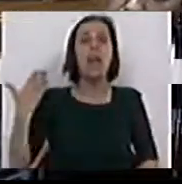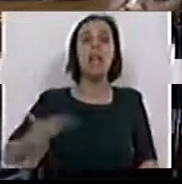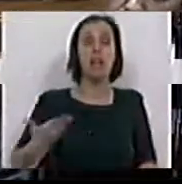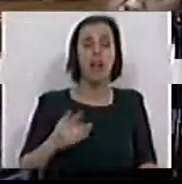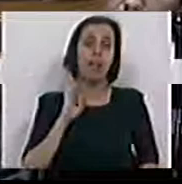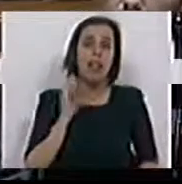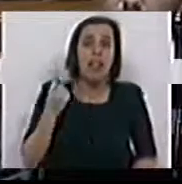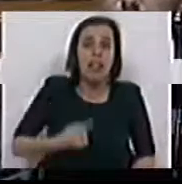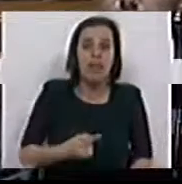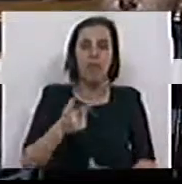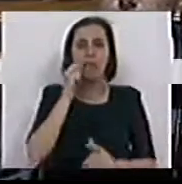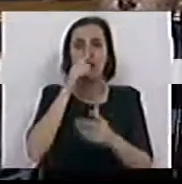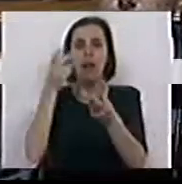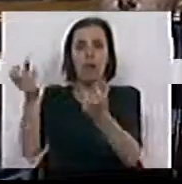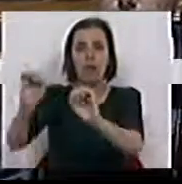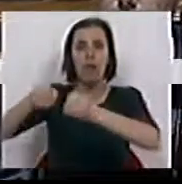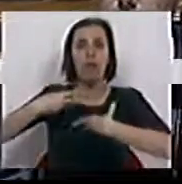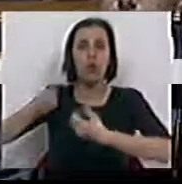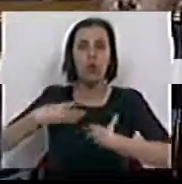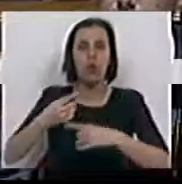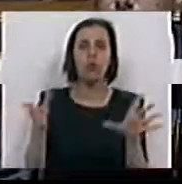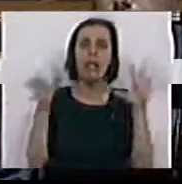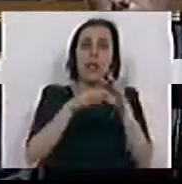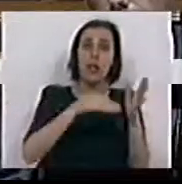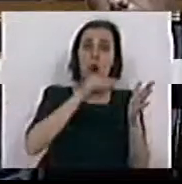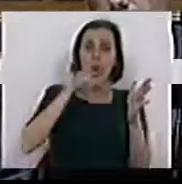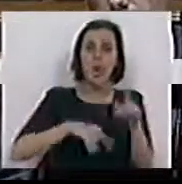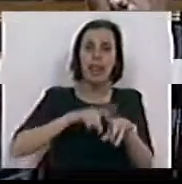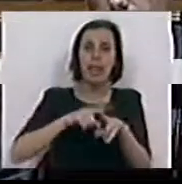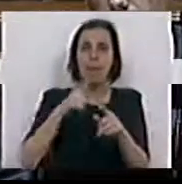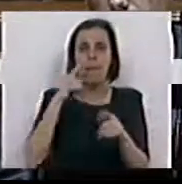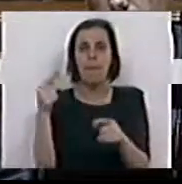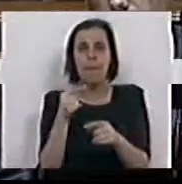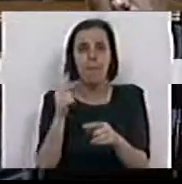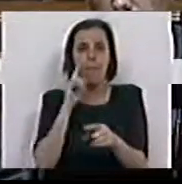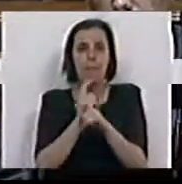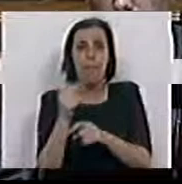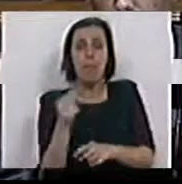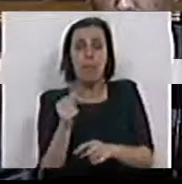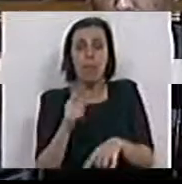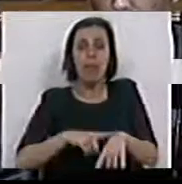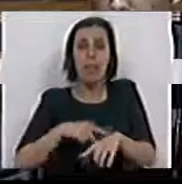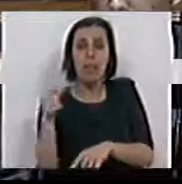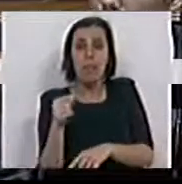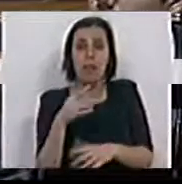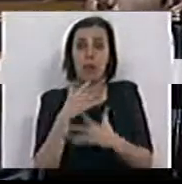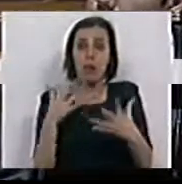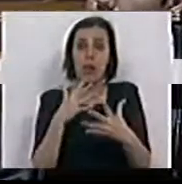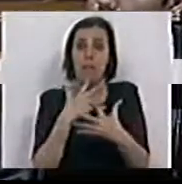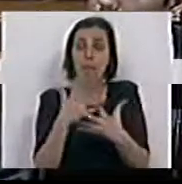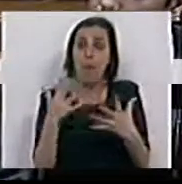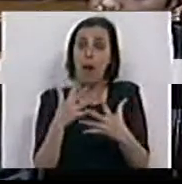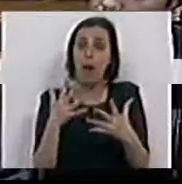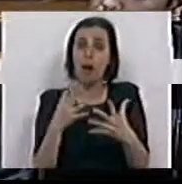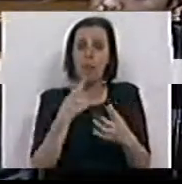direitos e os deveres dos fornecedores no que diz respeito a contratos com períodos mínimos de vigência e o grande conjunto